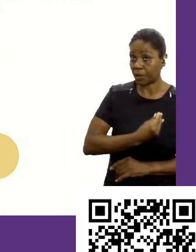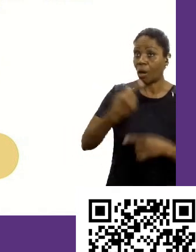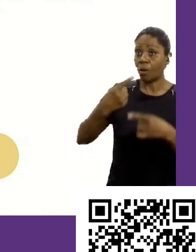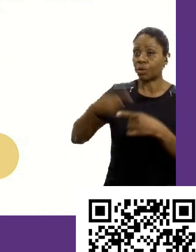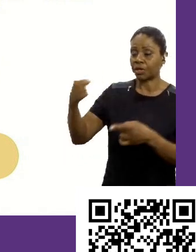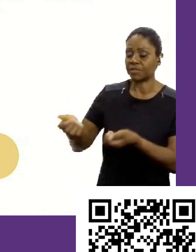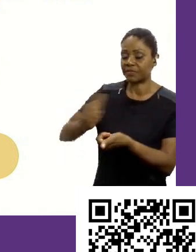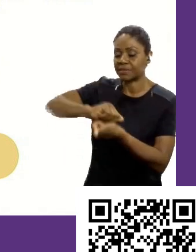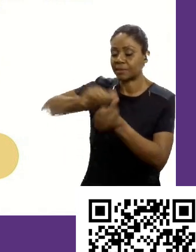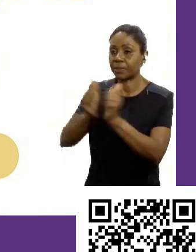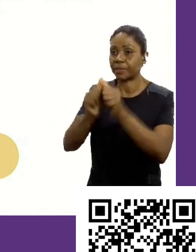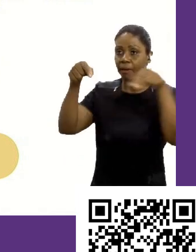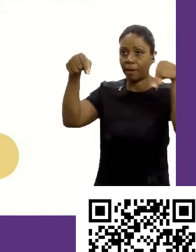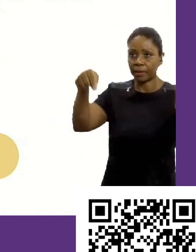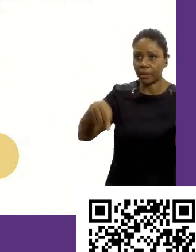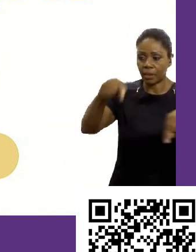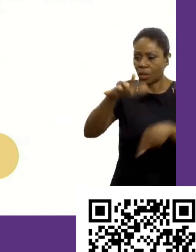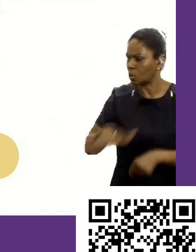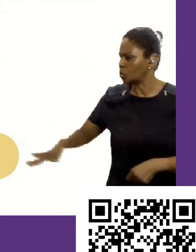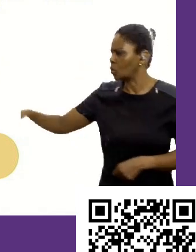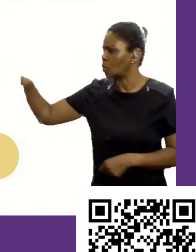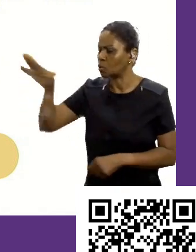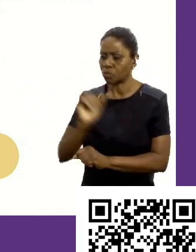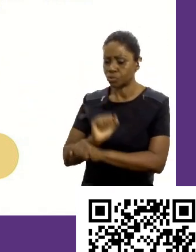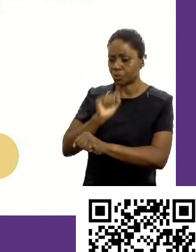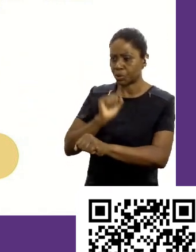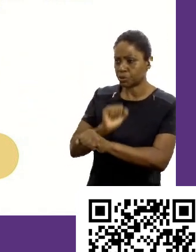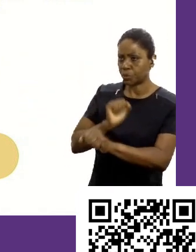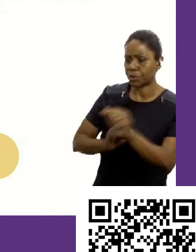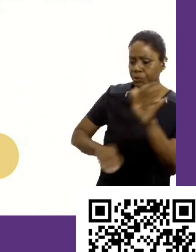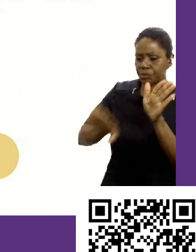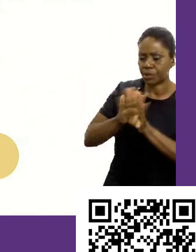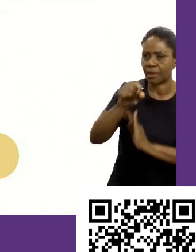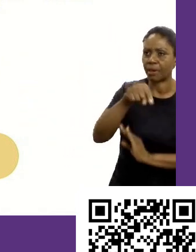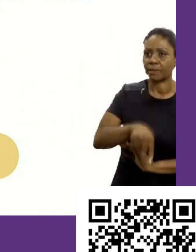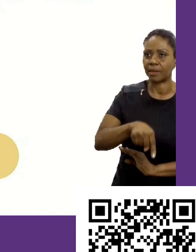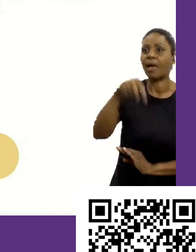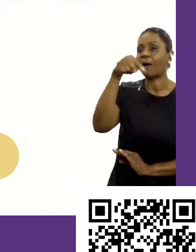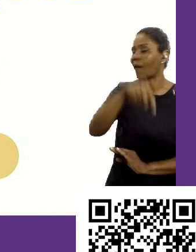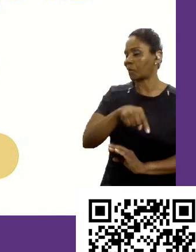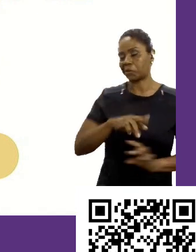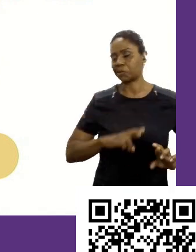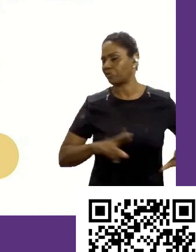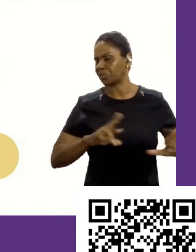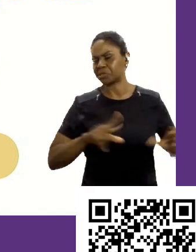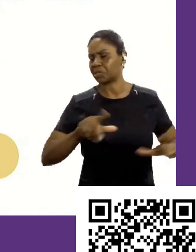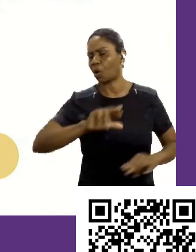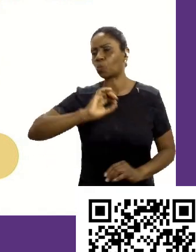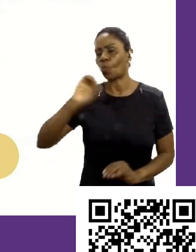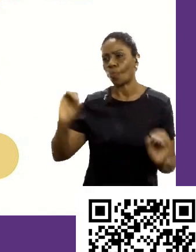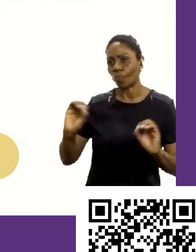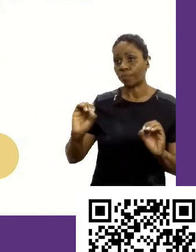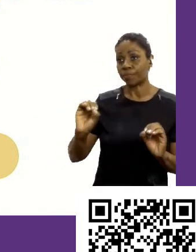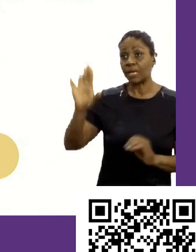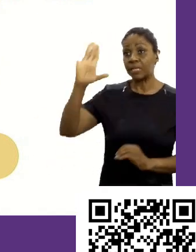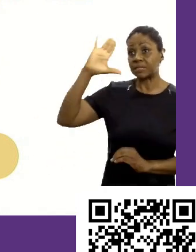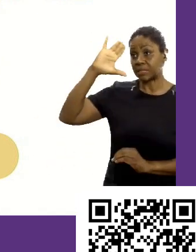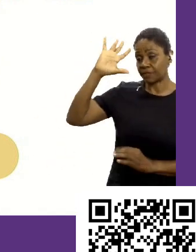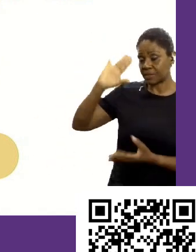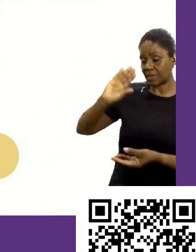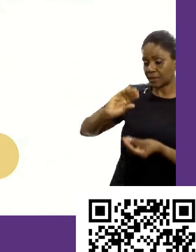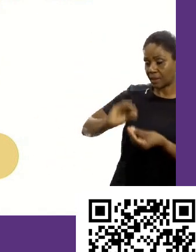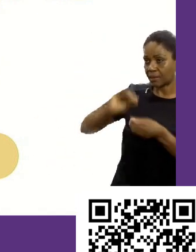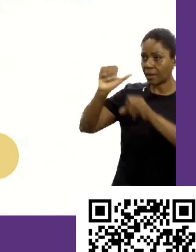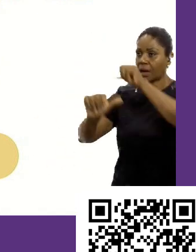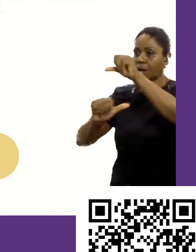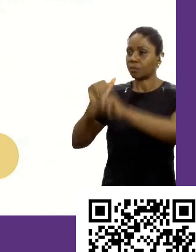se adaptar aqui, enquanto todo mundo está esperando o negócio chegar aqui, e aí aqui não é diferencial para ninguém. Se você entender a mudança lá na